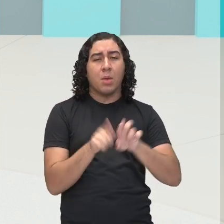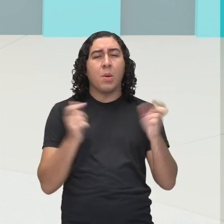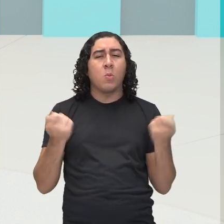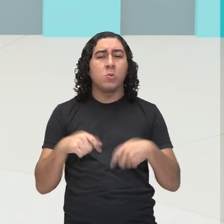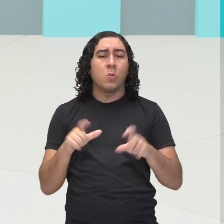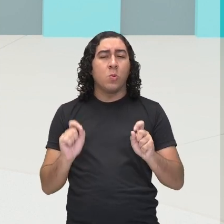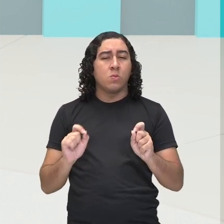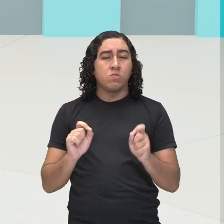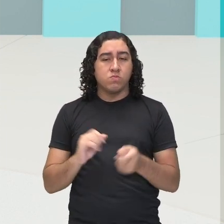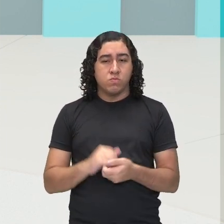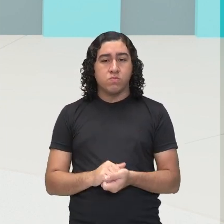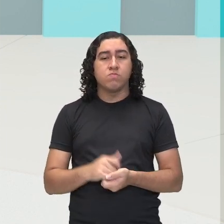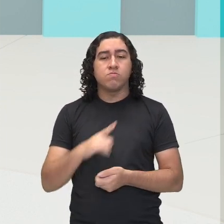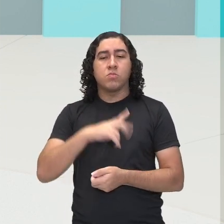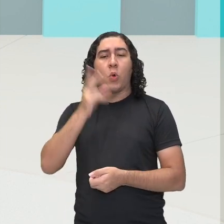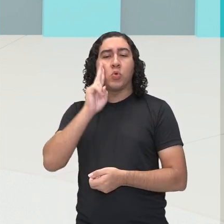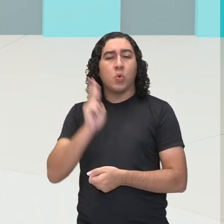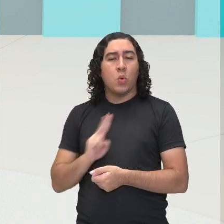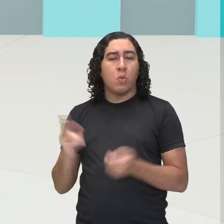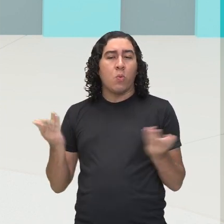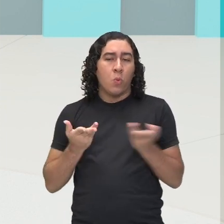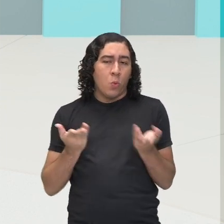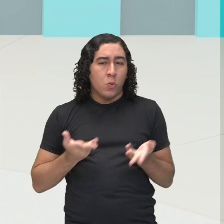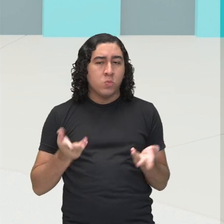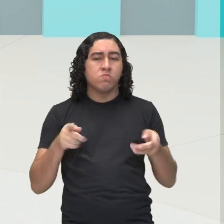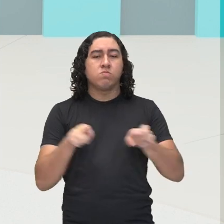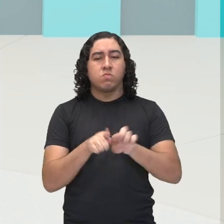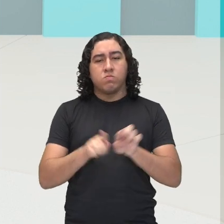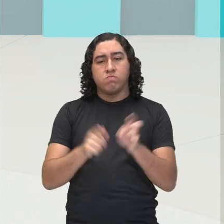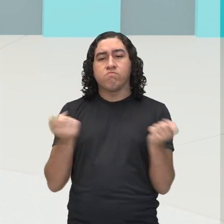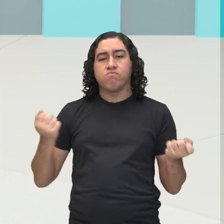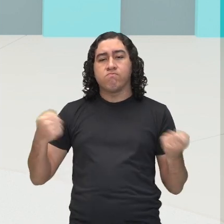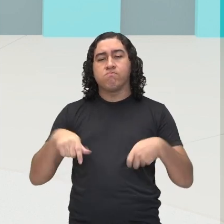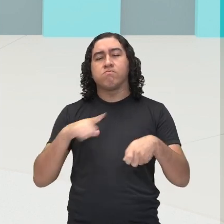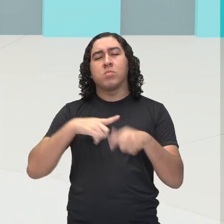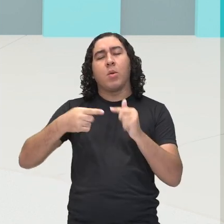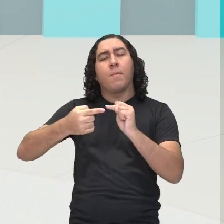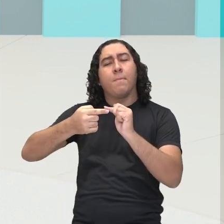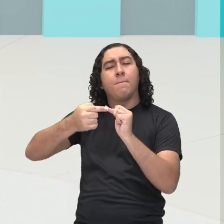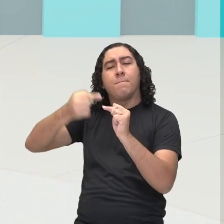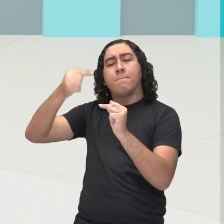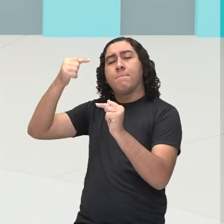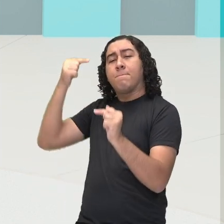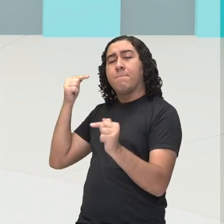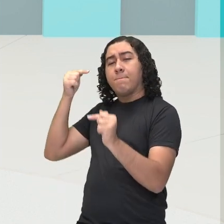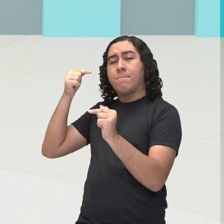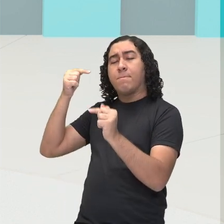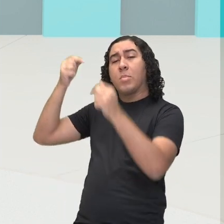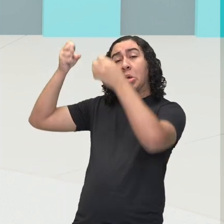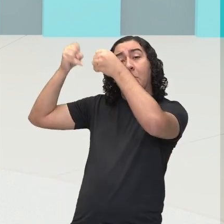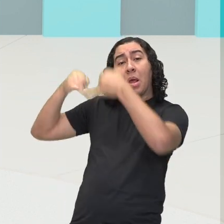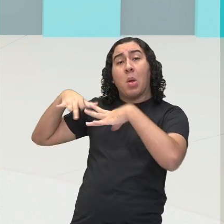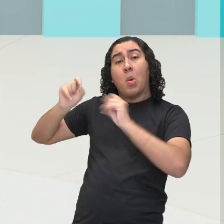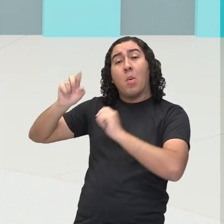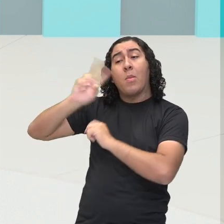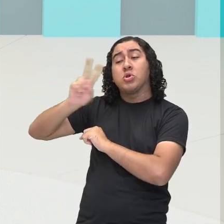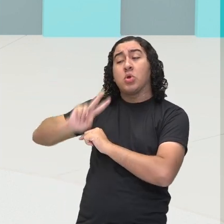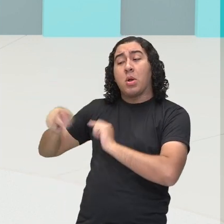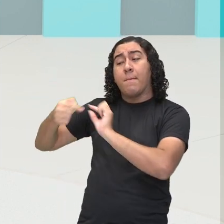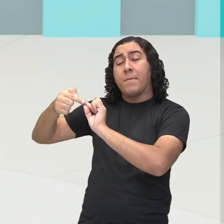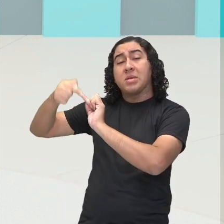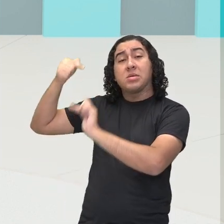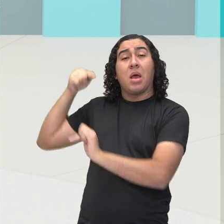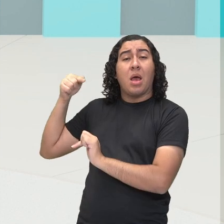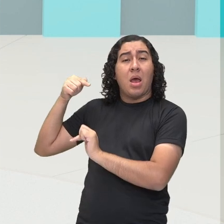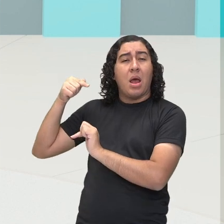essa história atual. E também pode ir lá na antiguidade, contar uma história lá da antiga